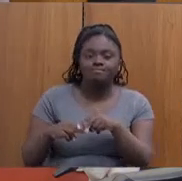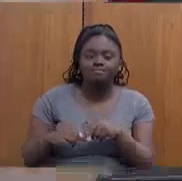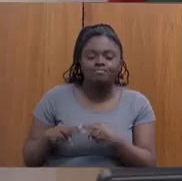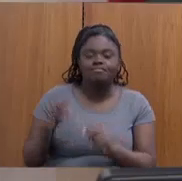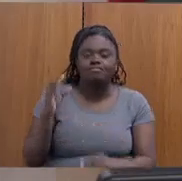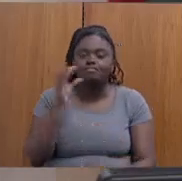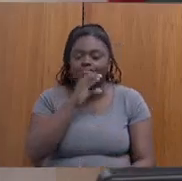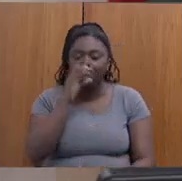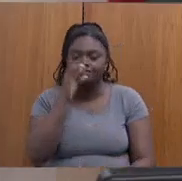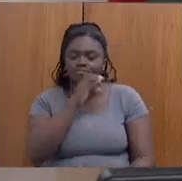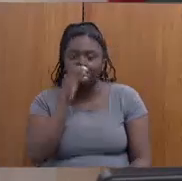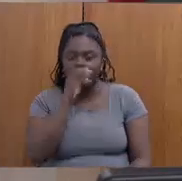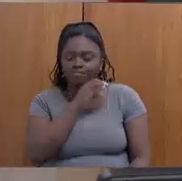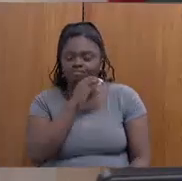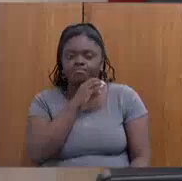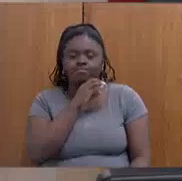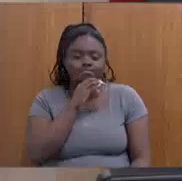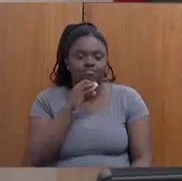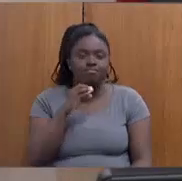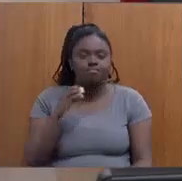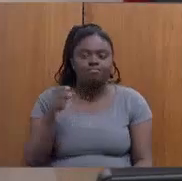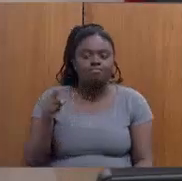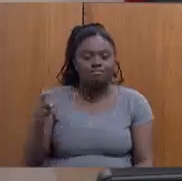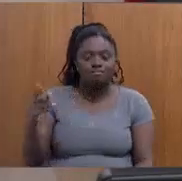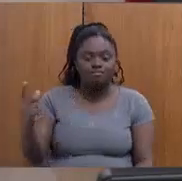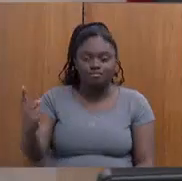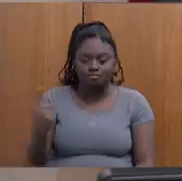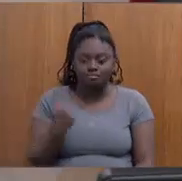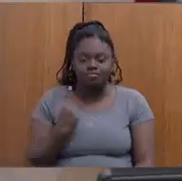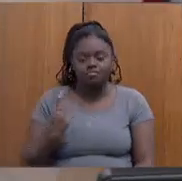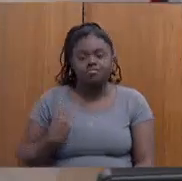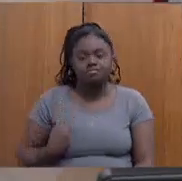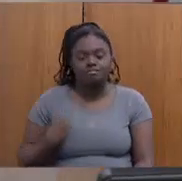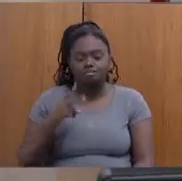de um contratempo, mas ela está chegando e vai participar.